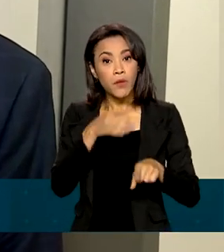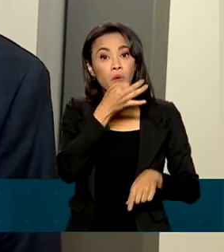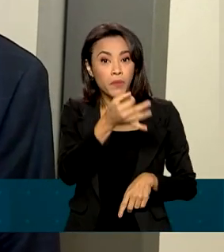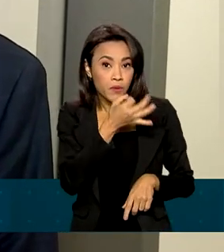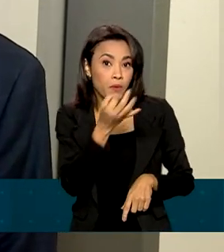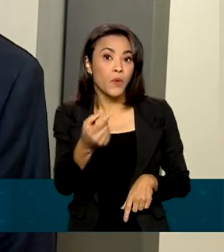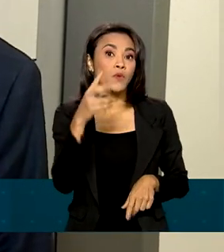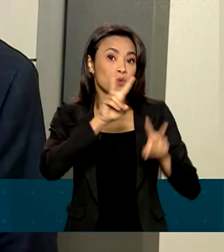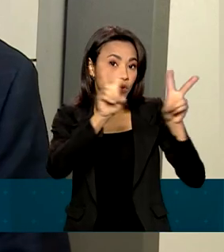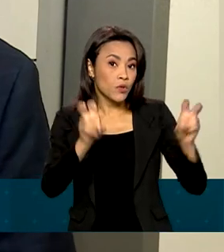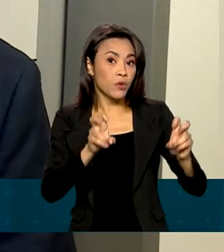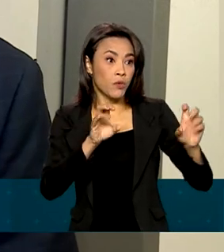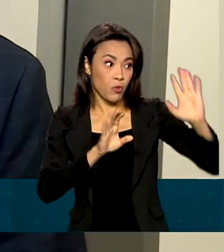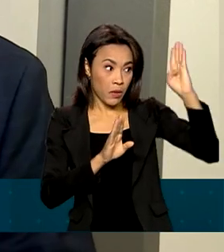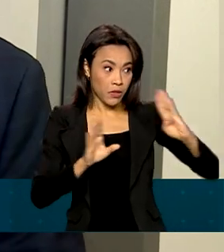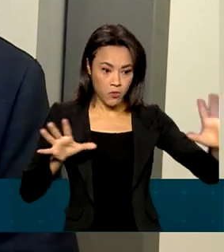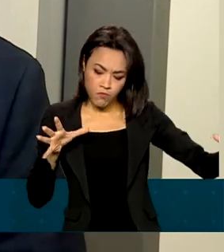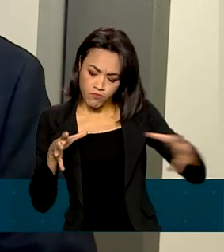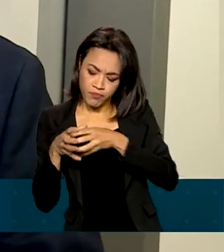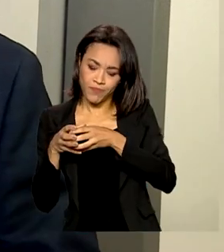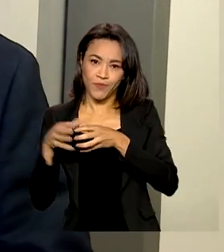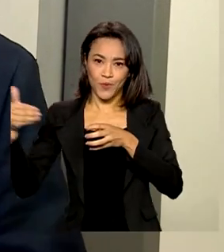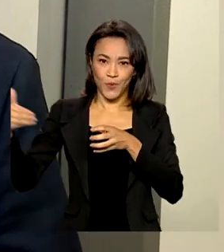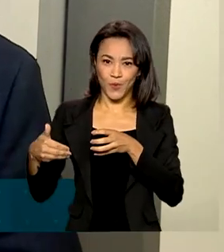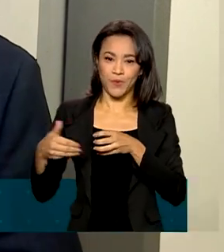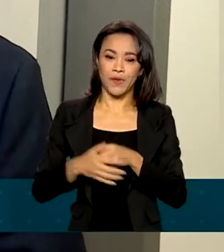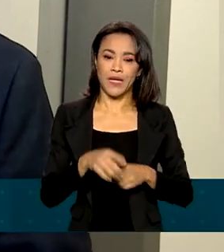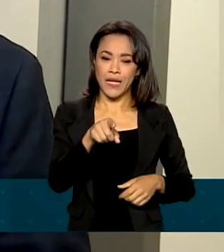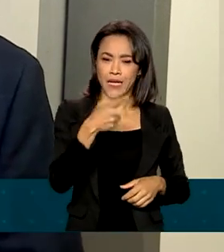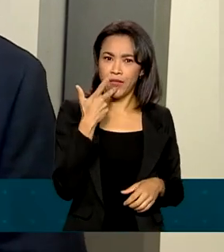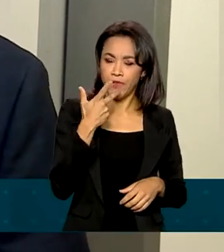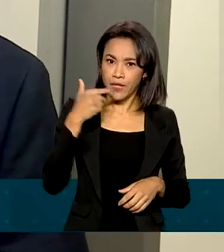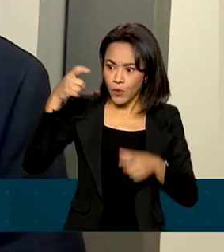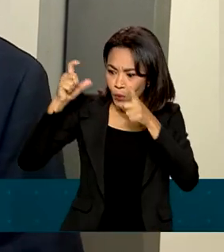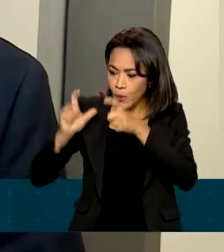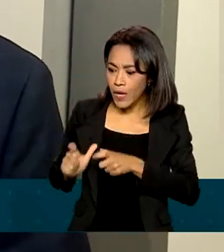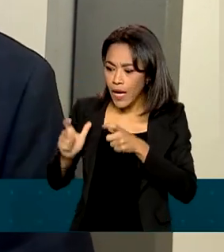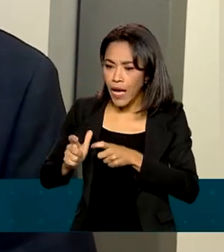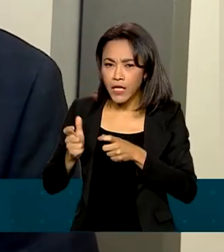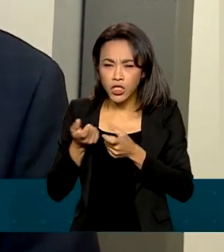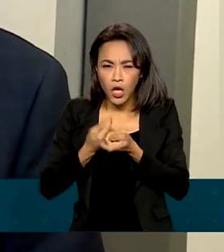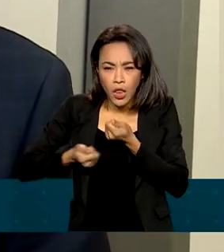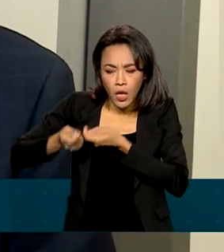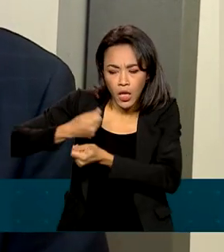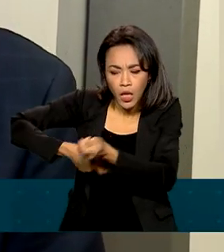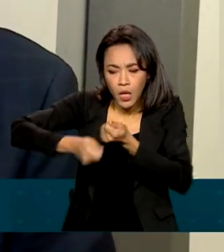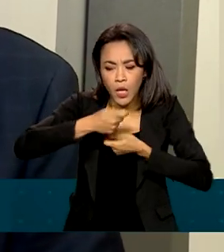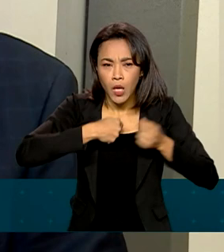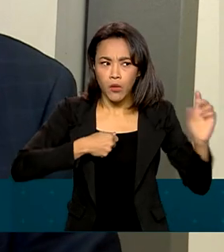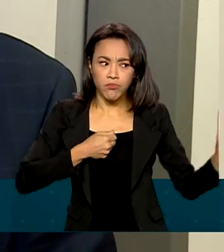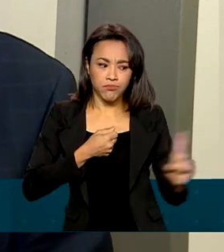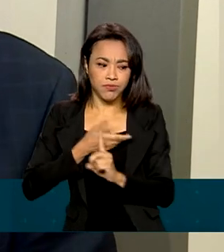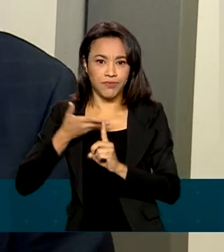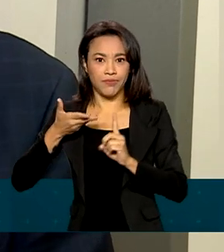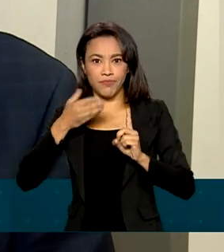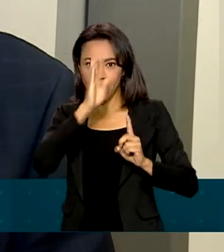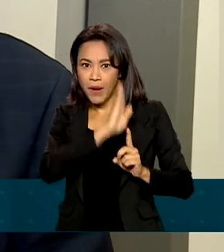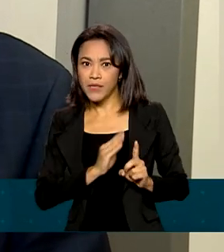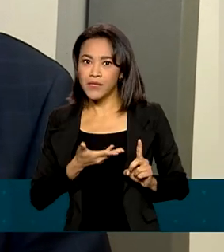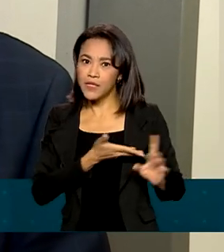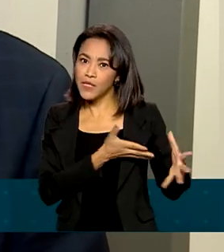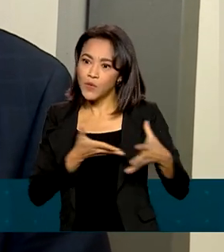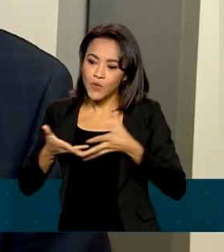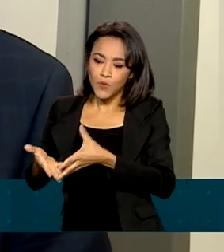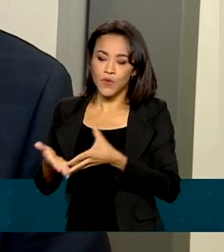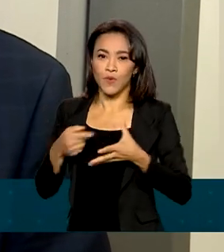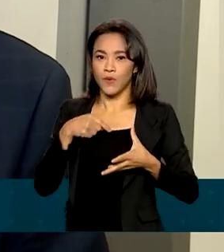Brasil na OCDE. O OCDE é um grande selo de ambiente de negócios para o Brasil. Coloca o Brasil num grupo seleto de países